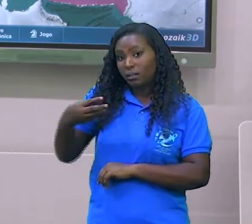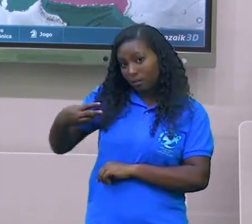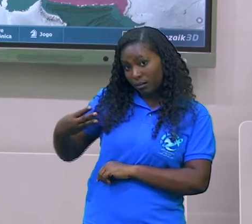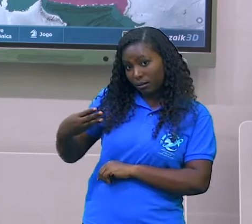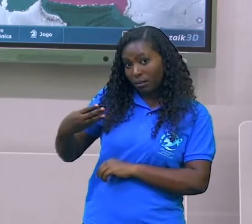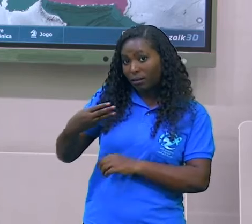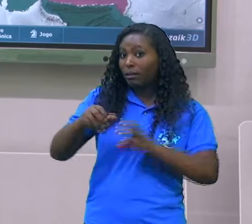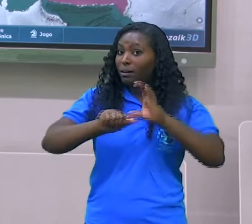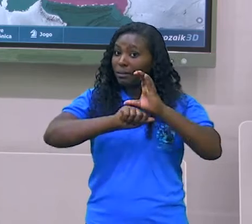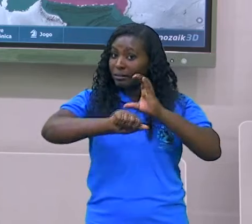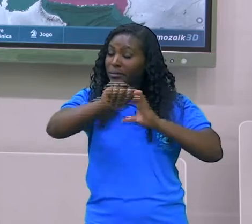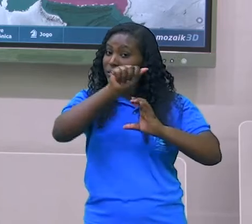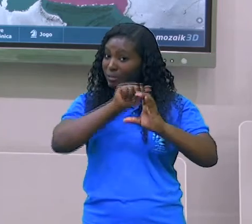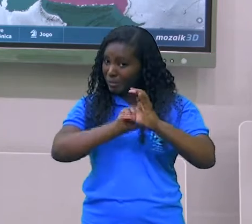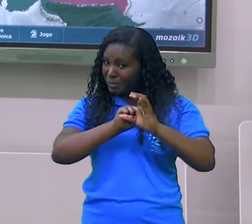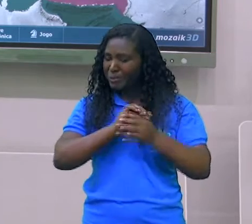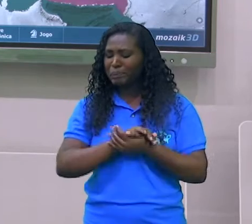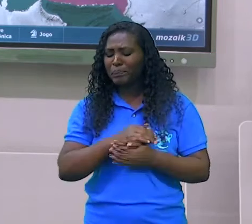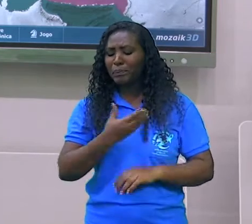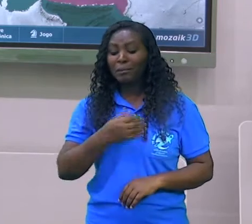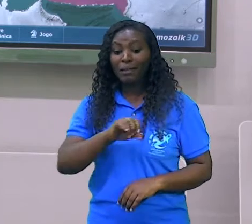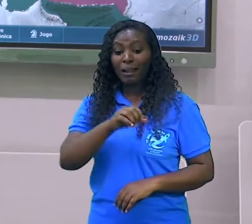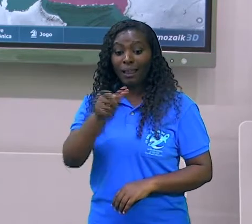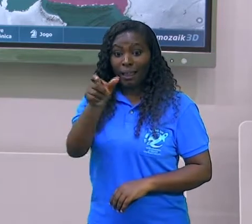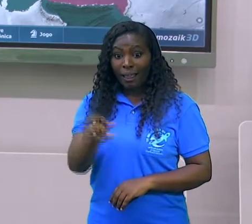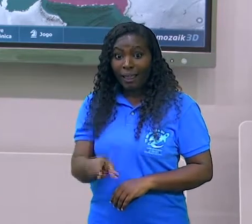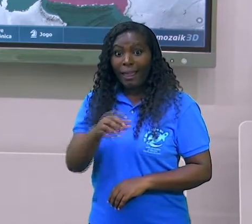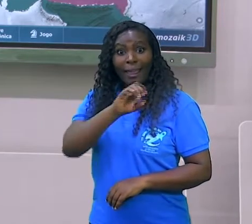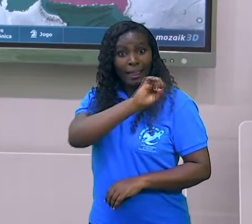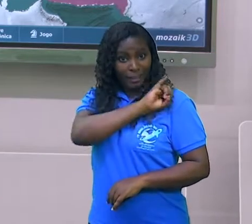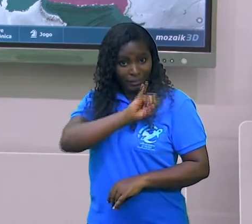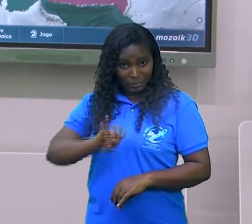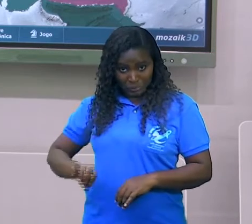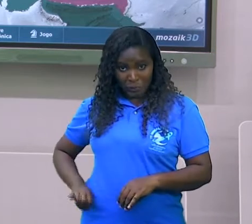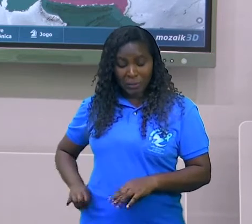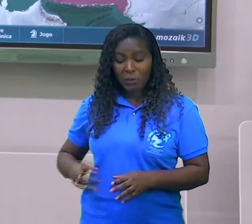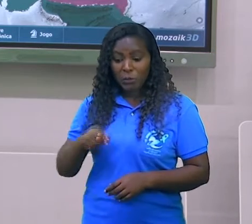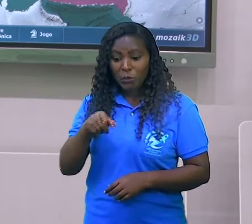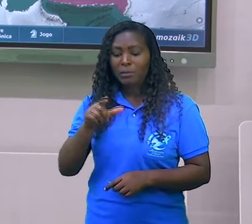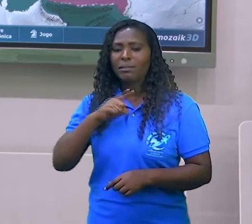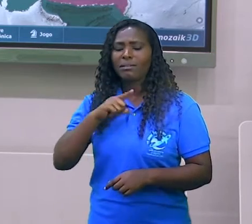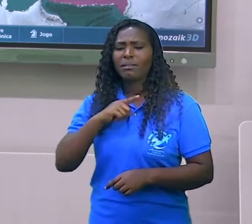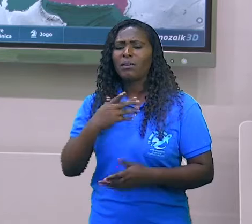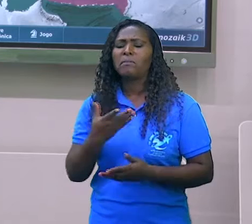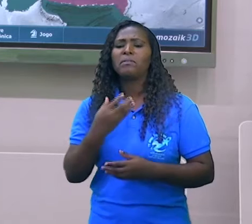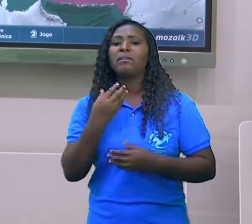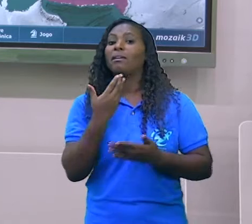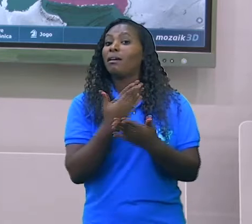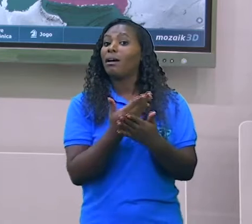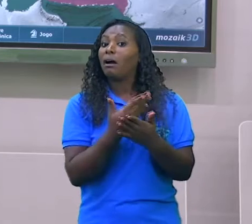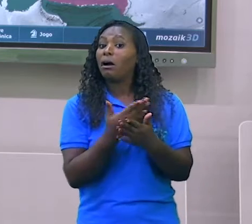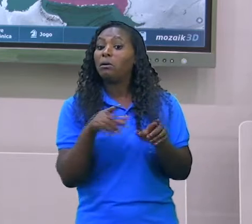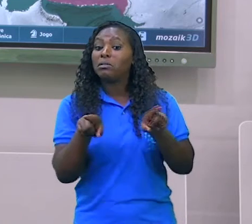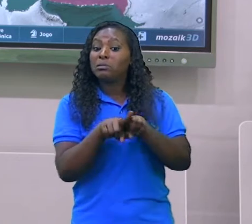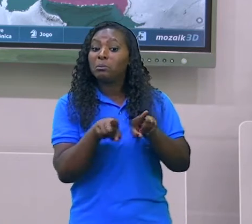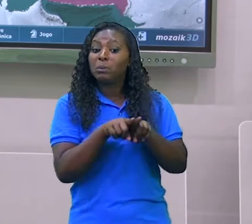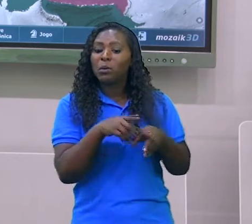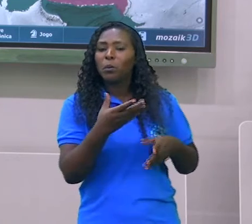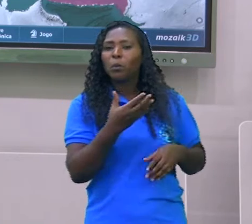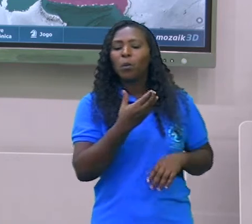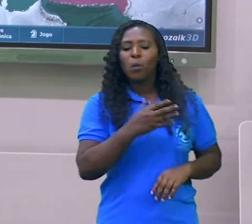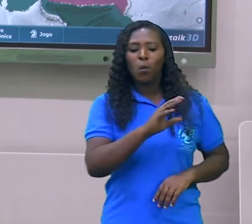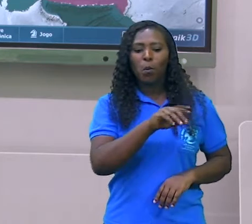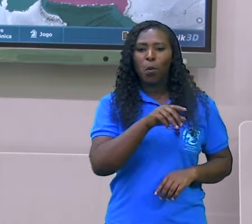grega e teve aulas com Aristóteles, o que marcou sua trajetória de conquista dos povos do Oriente.